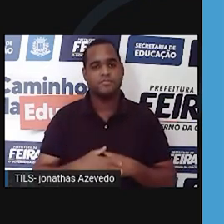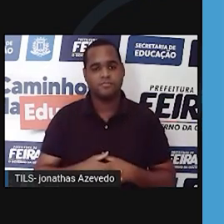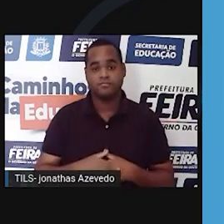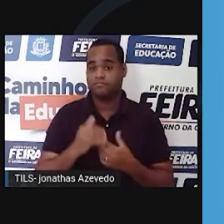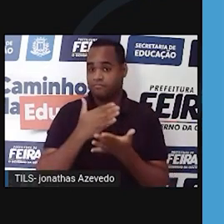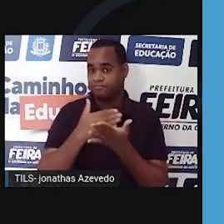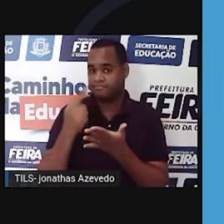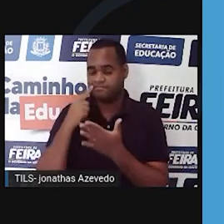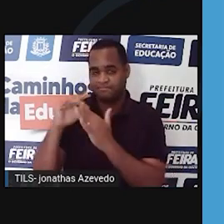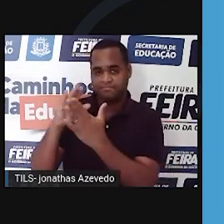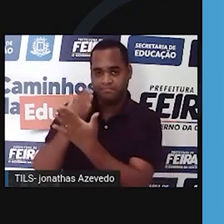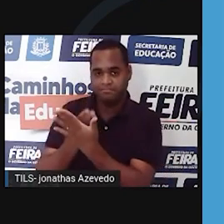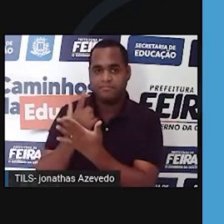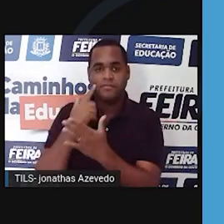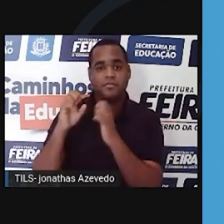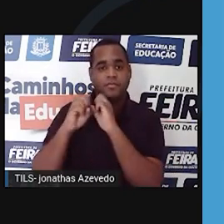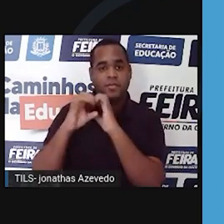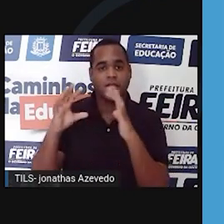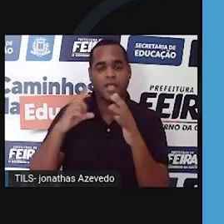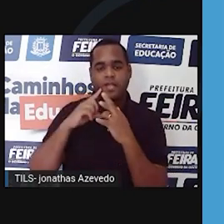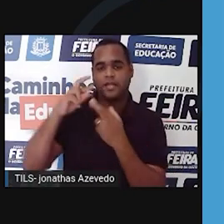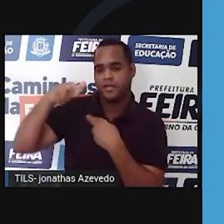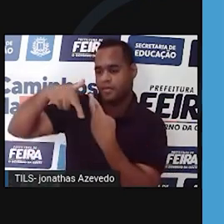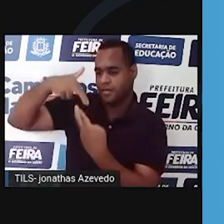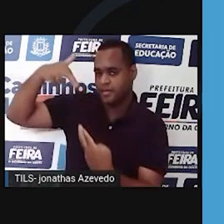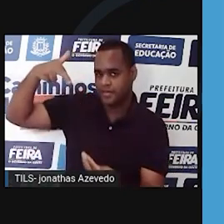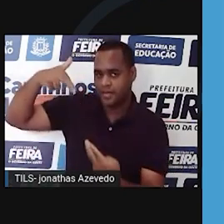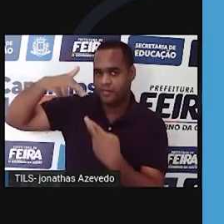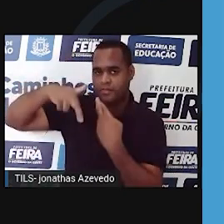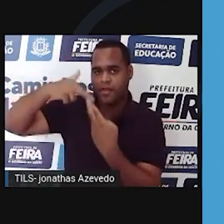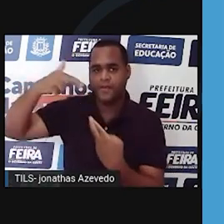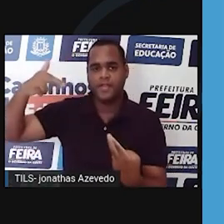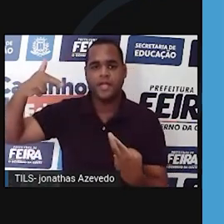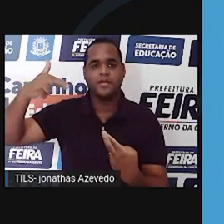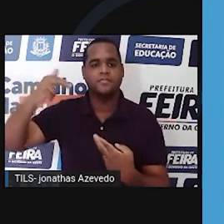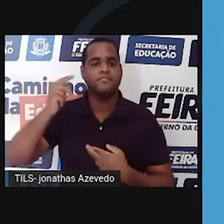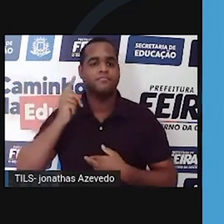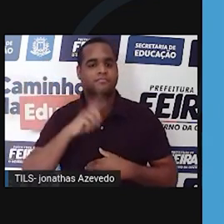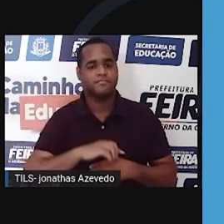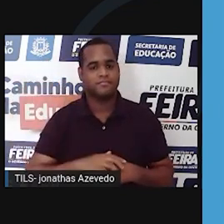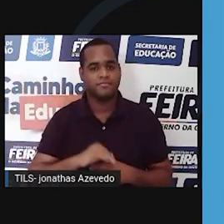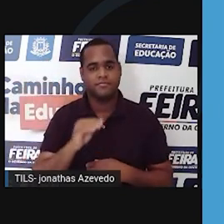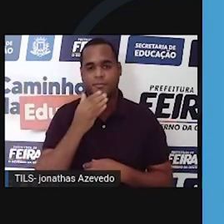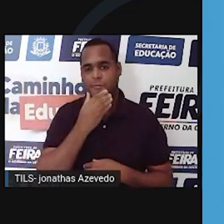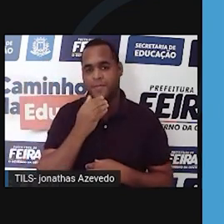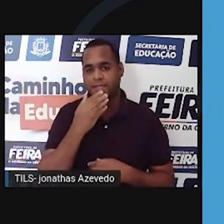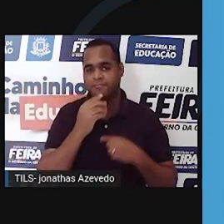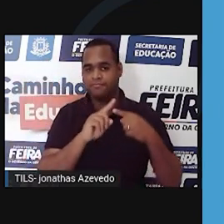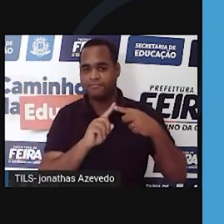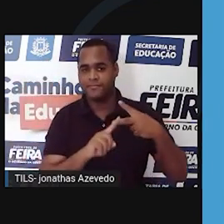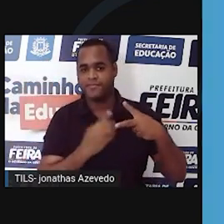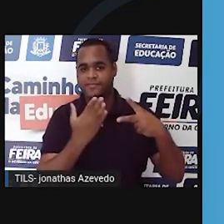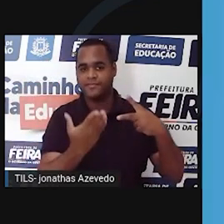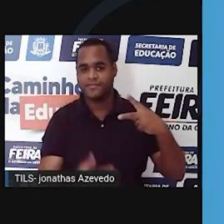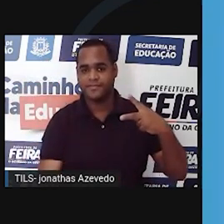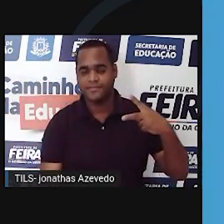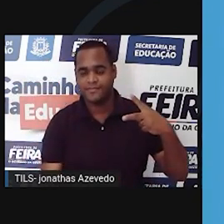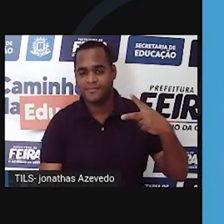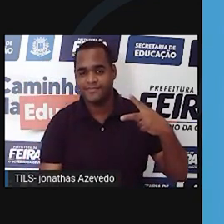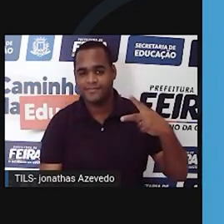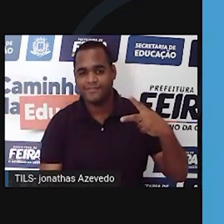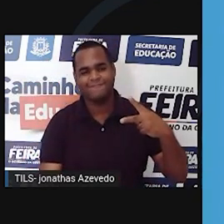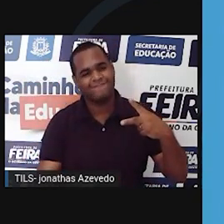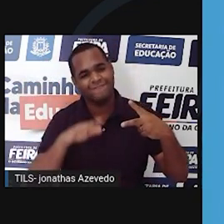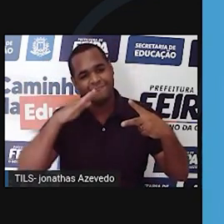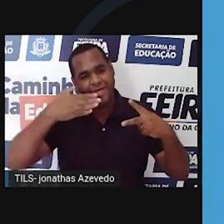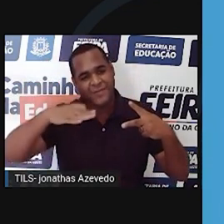eu já vi isso na escola. Quem descobriu essa estrutura do DNA, que ele é dessa forma espiralada, foi Watson e Kirk, certo? É, mais